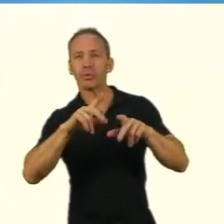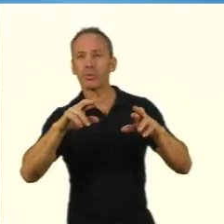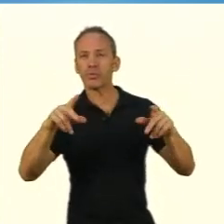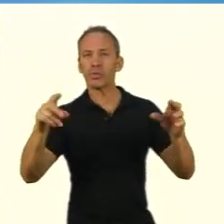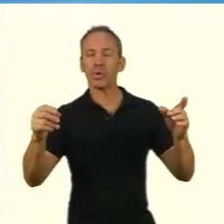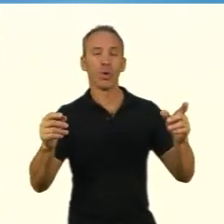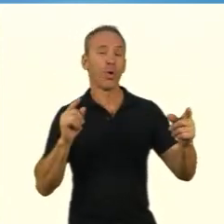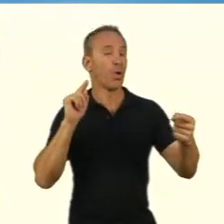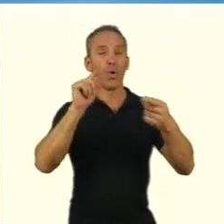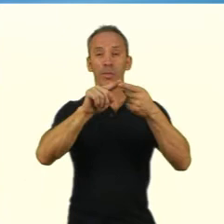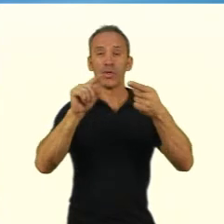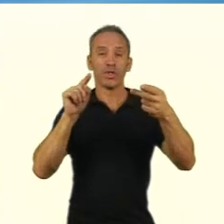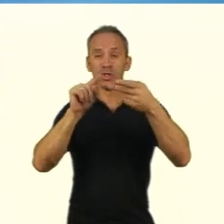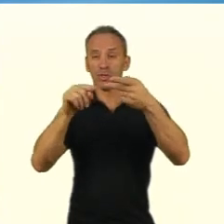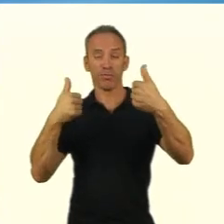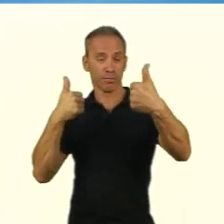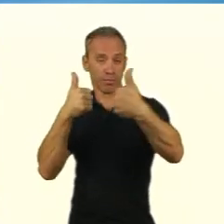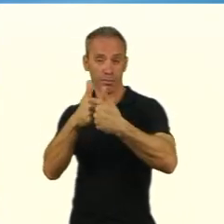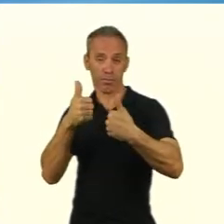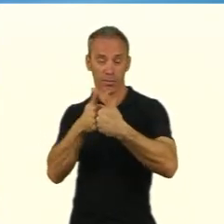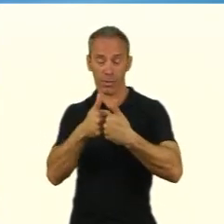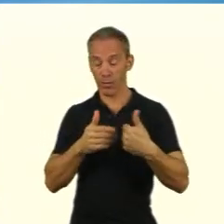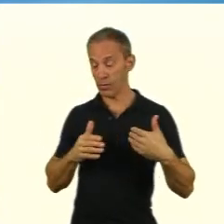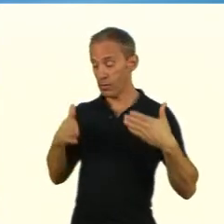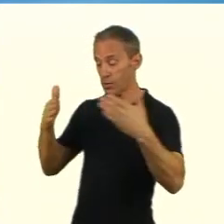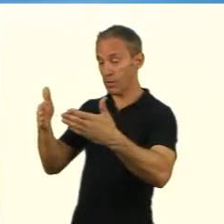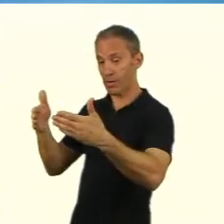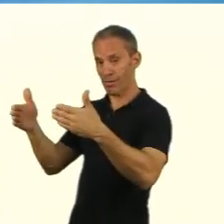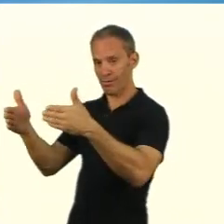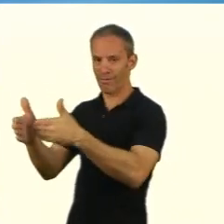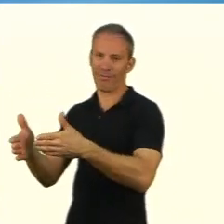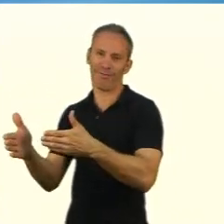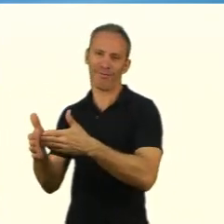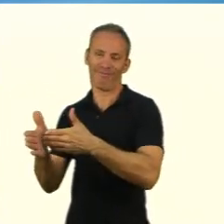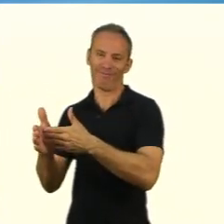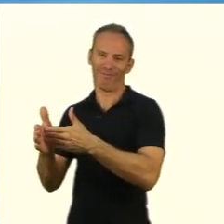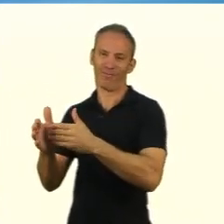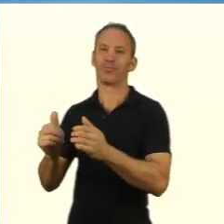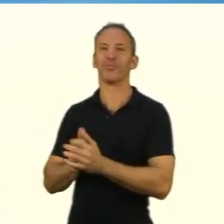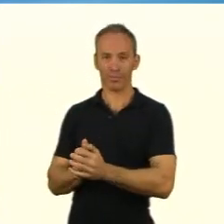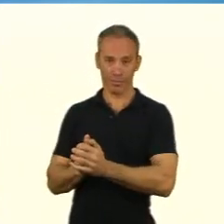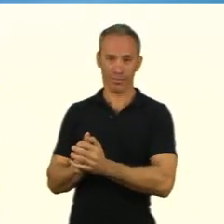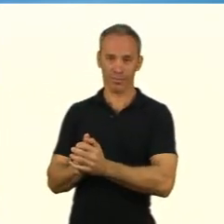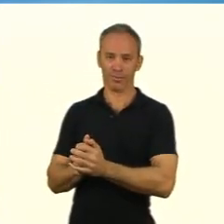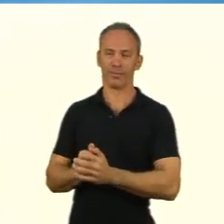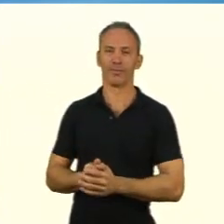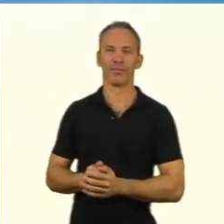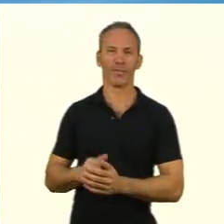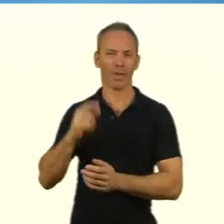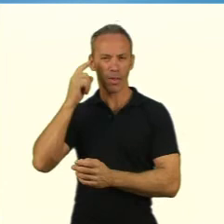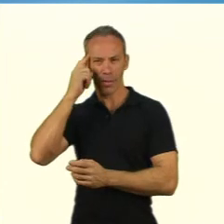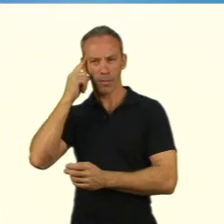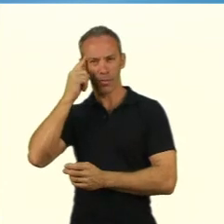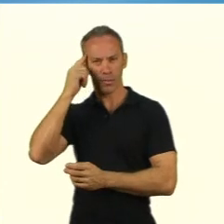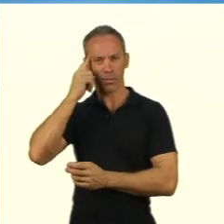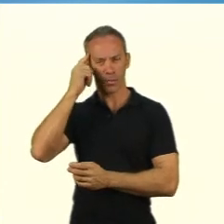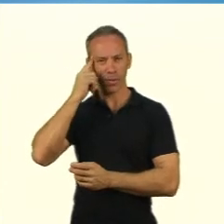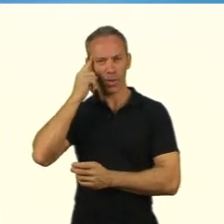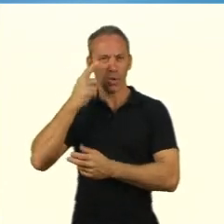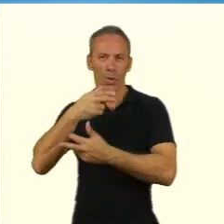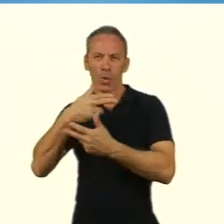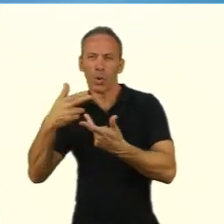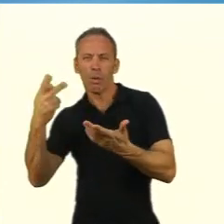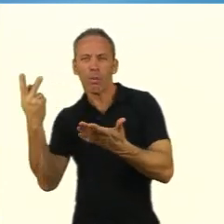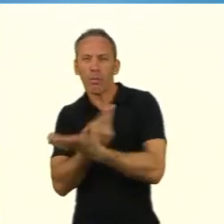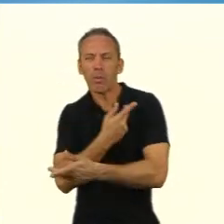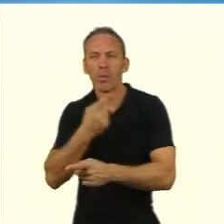contemporânea quais as questões que podem estar relacionadas à infância o uso das mídias uma